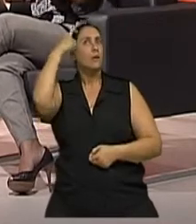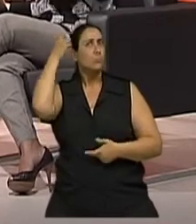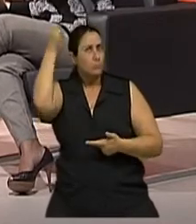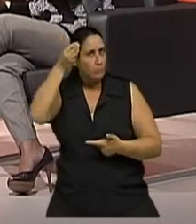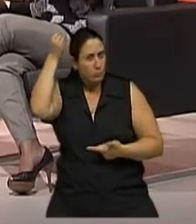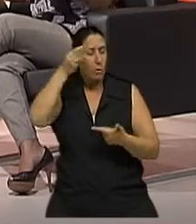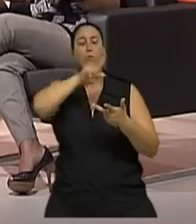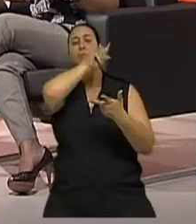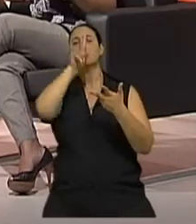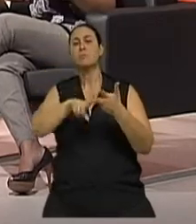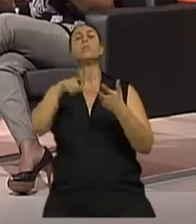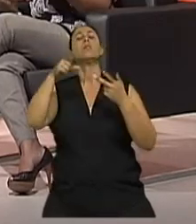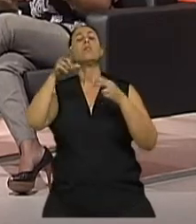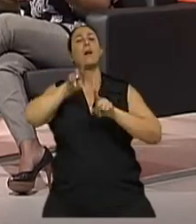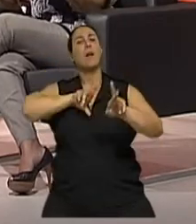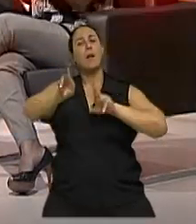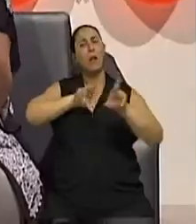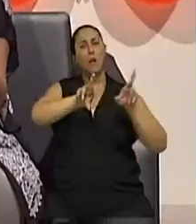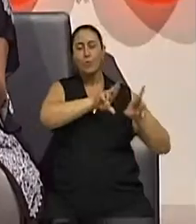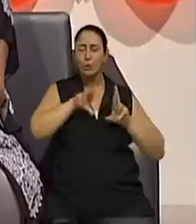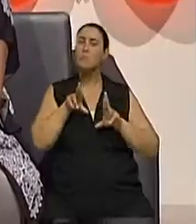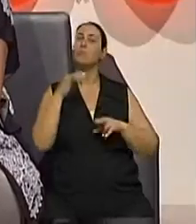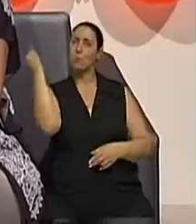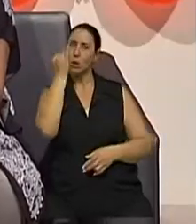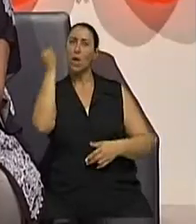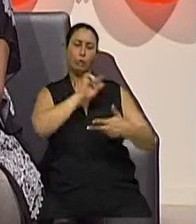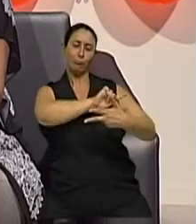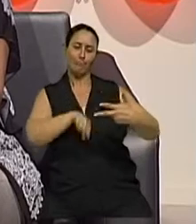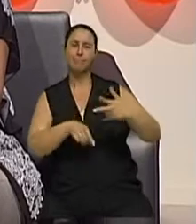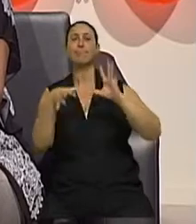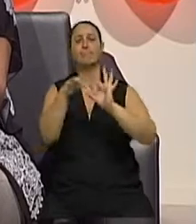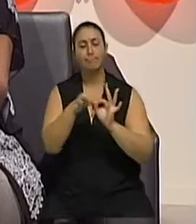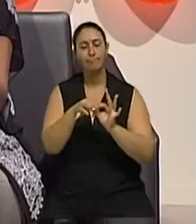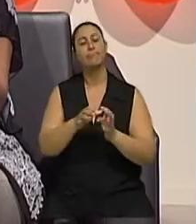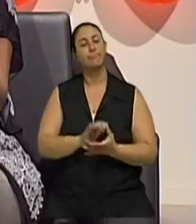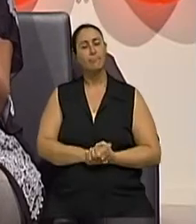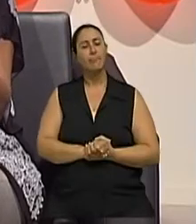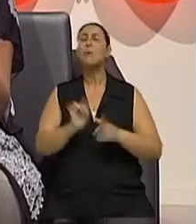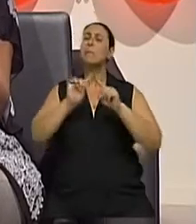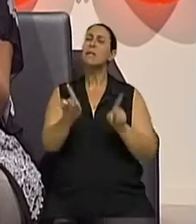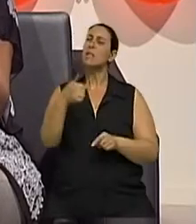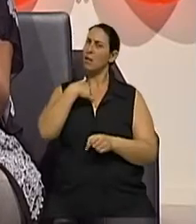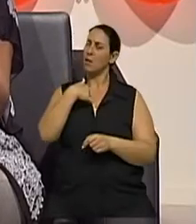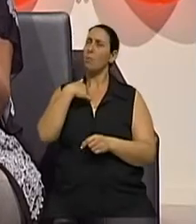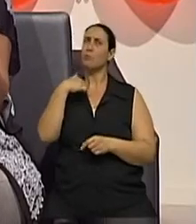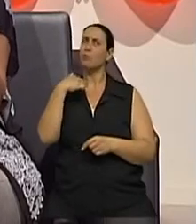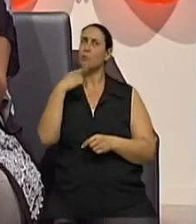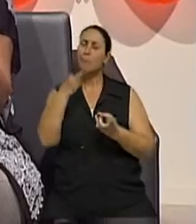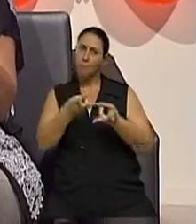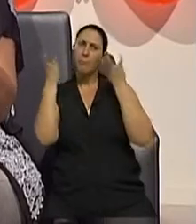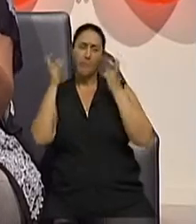agregando com o contexto. Mas o mais importante que eu vejo nisso, doutor, é a gente se dar conta que